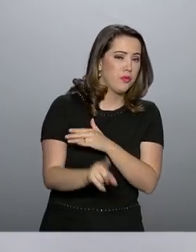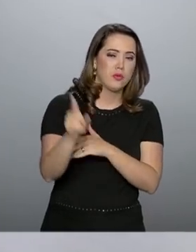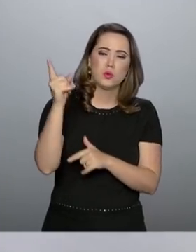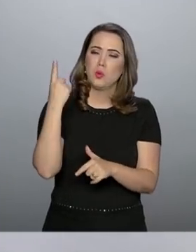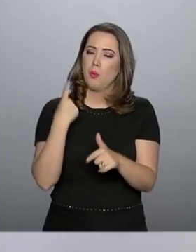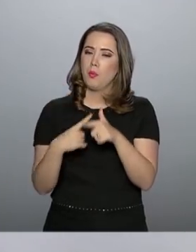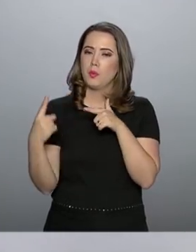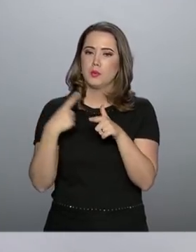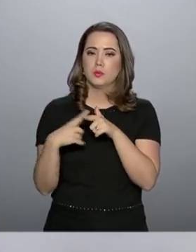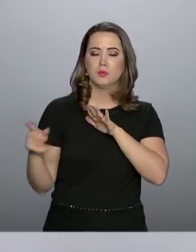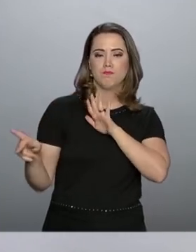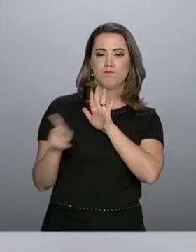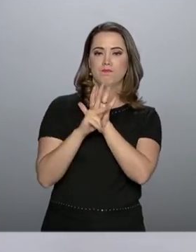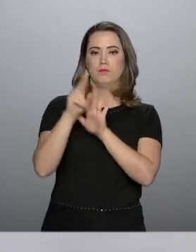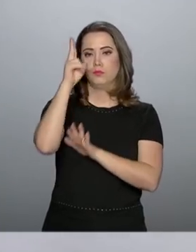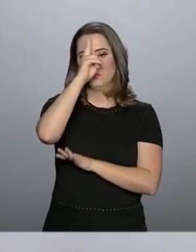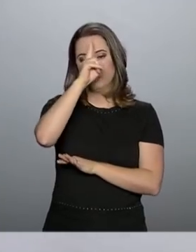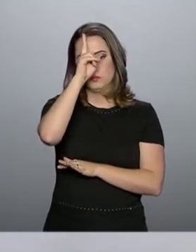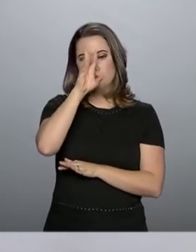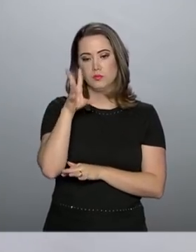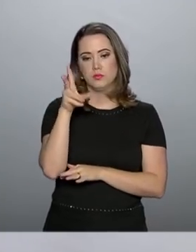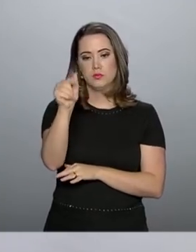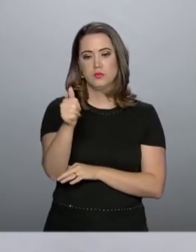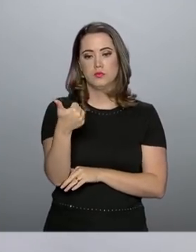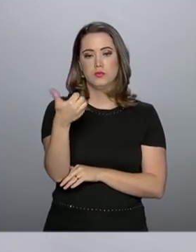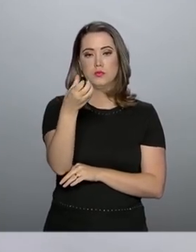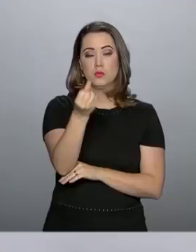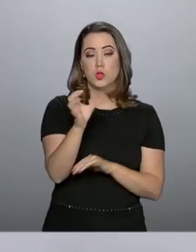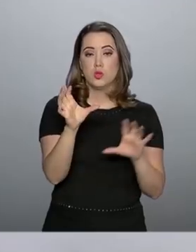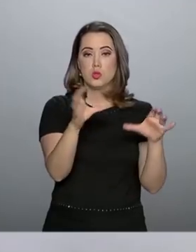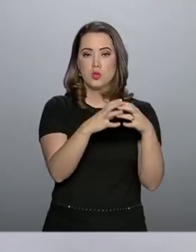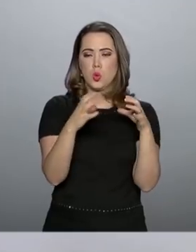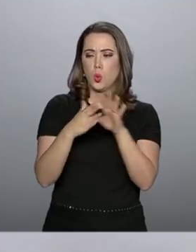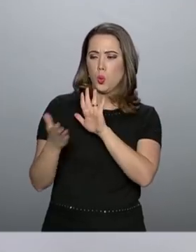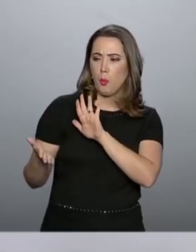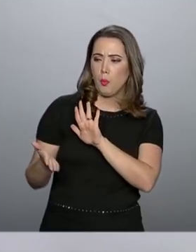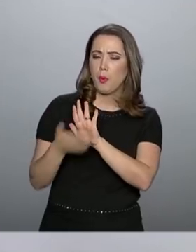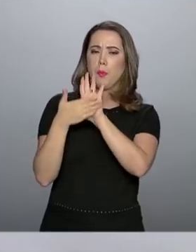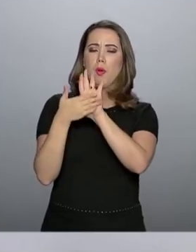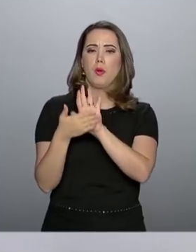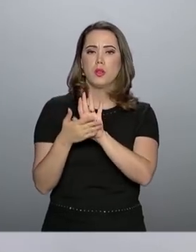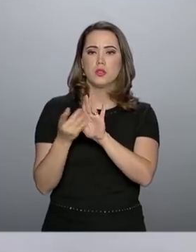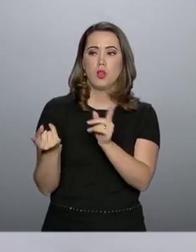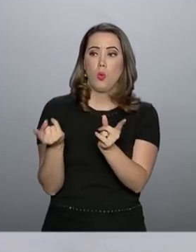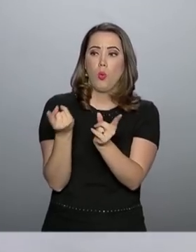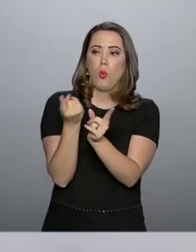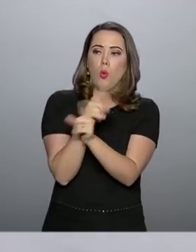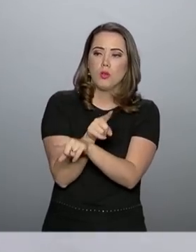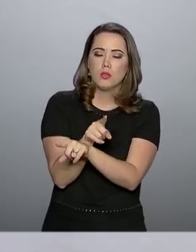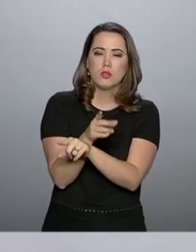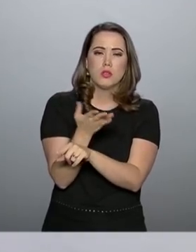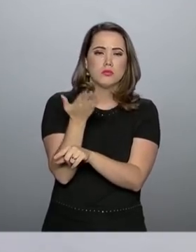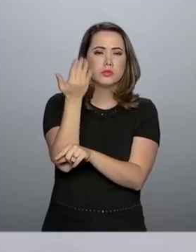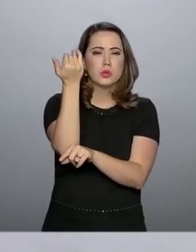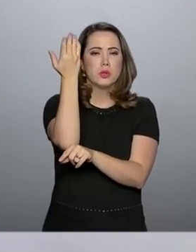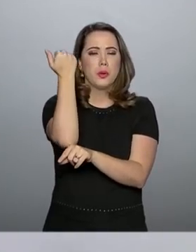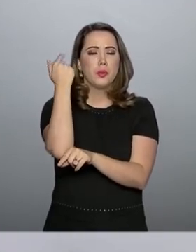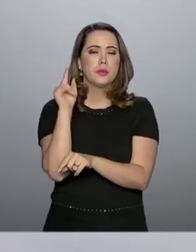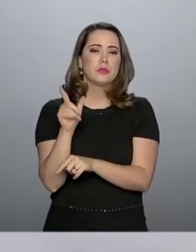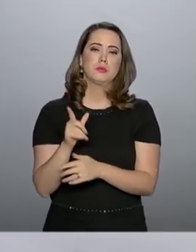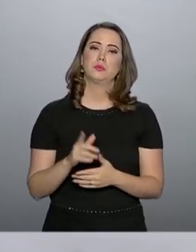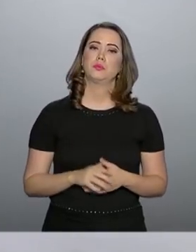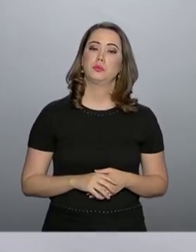de sua história. Todos os 16 lotes tiveram propostas, ao contrário do que ocorriam em leilões